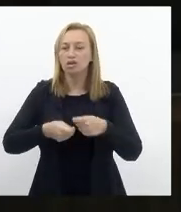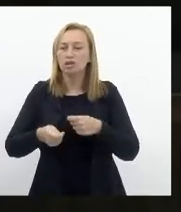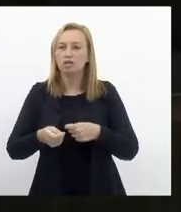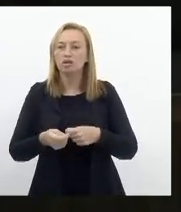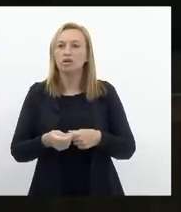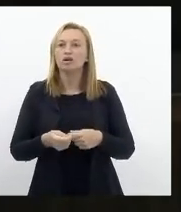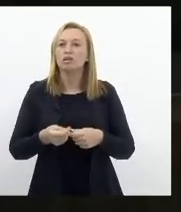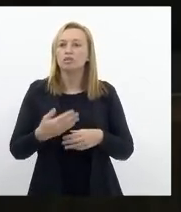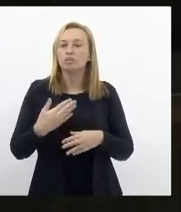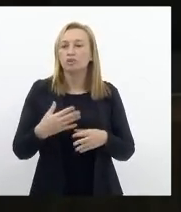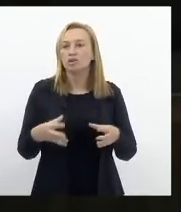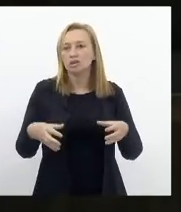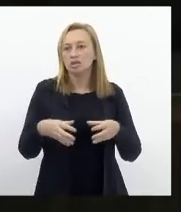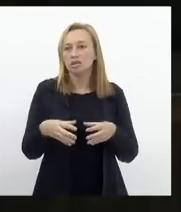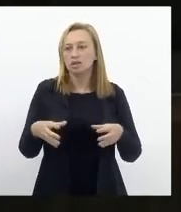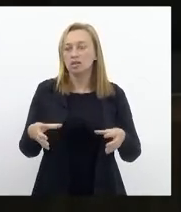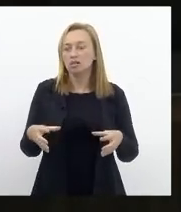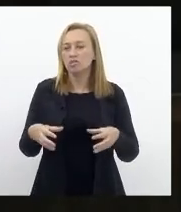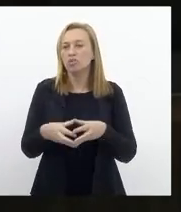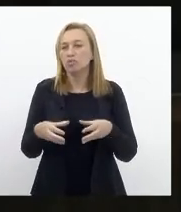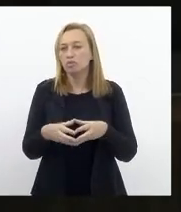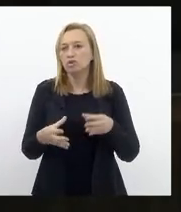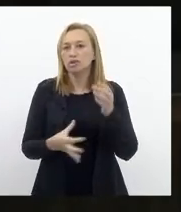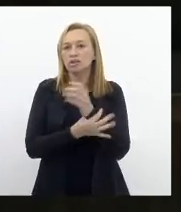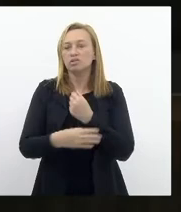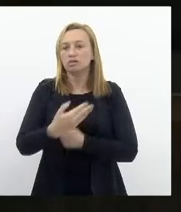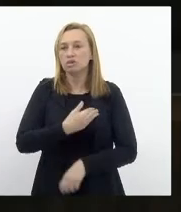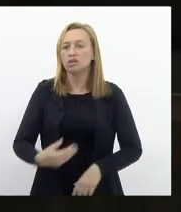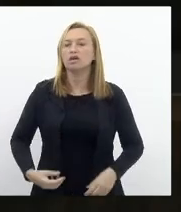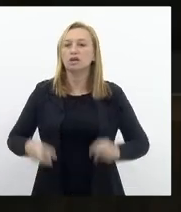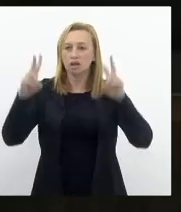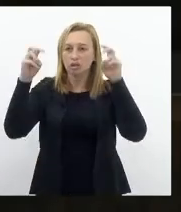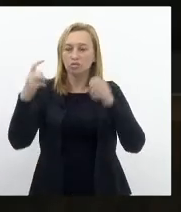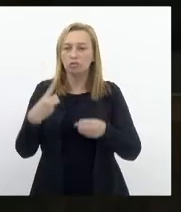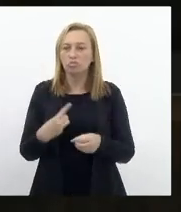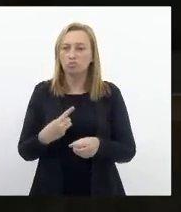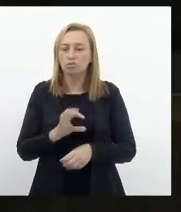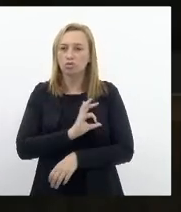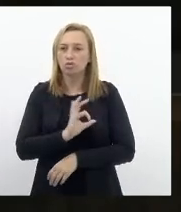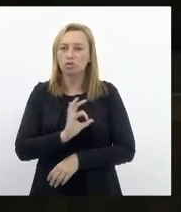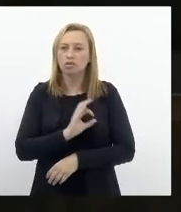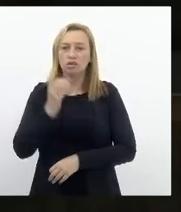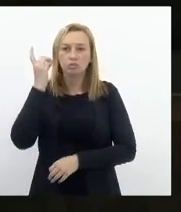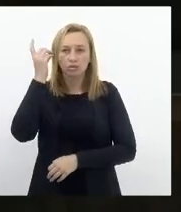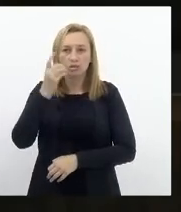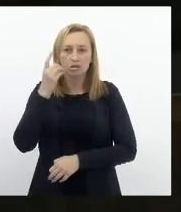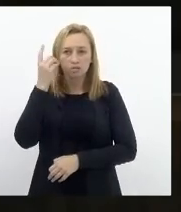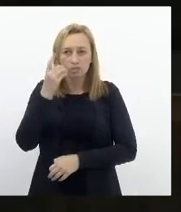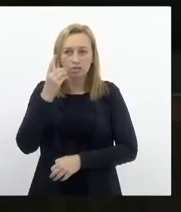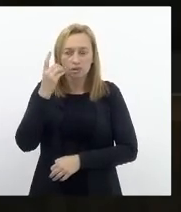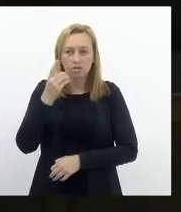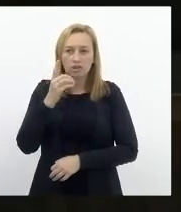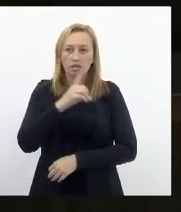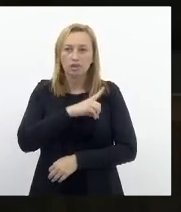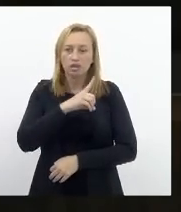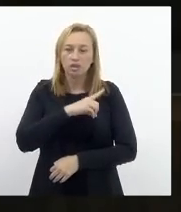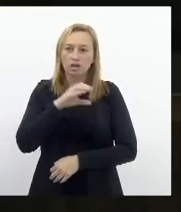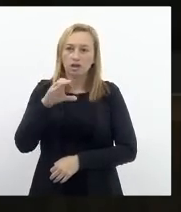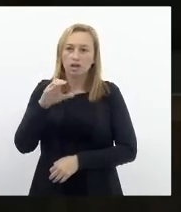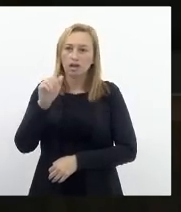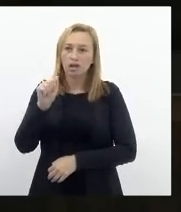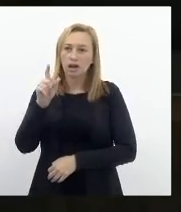para emitir parecer pela Comissão de Segurança Pública e Assuntos de Polícia, Deputado Delegado Carlos